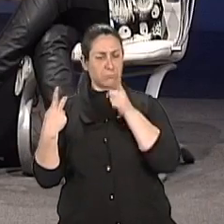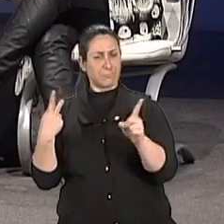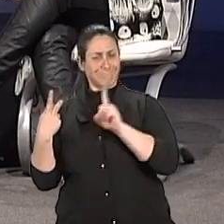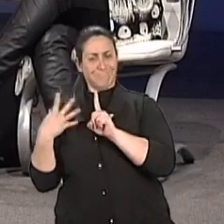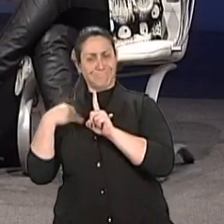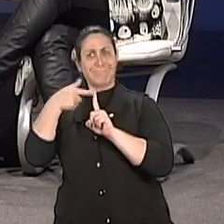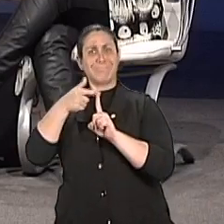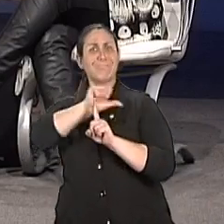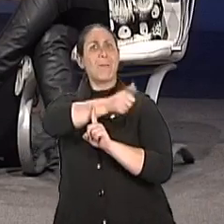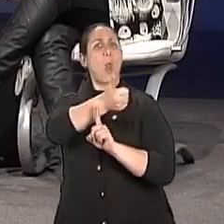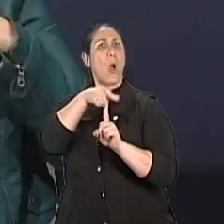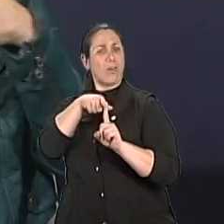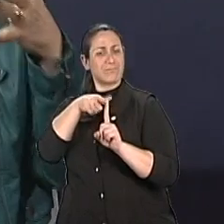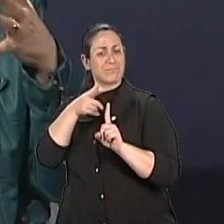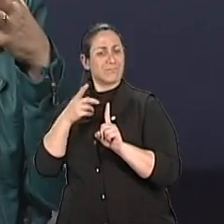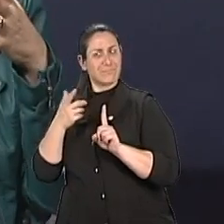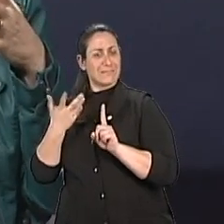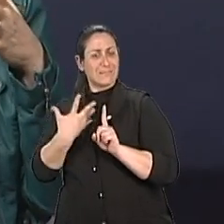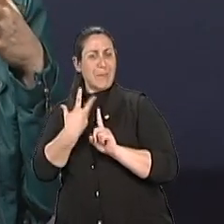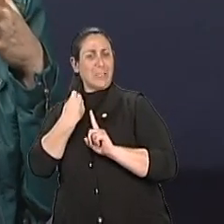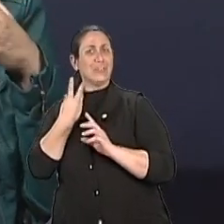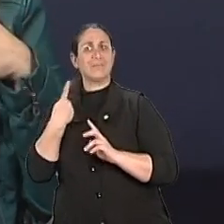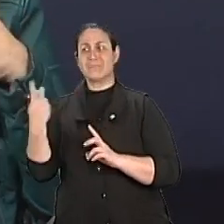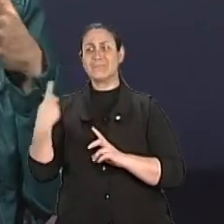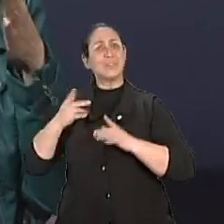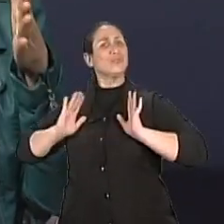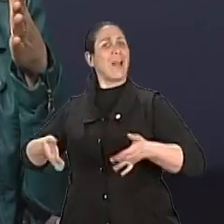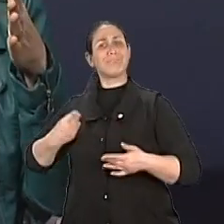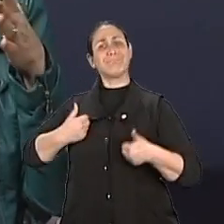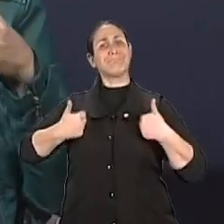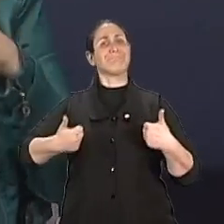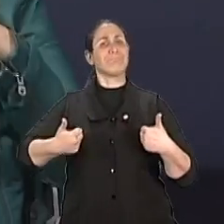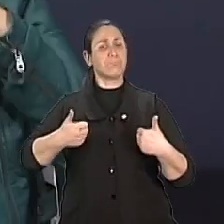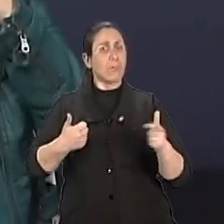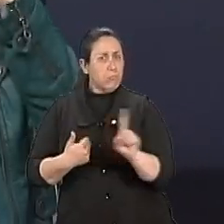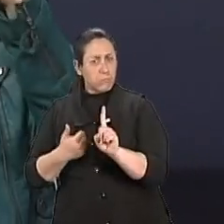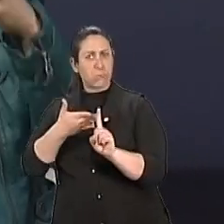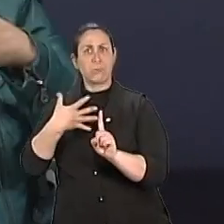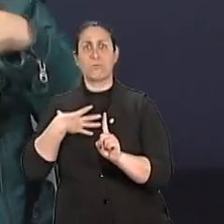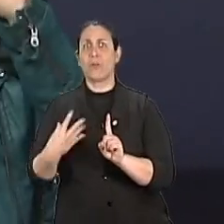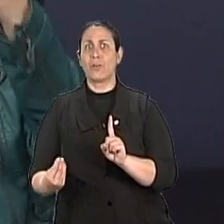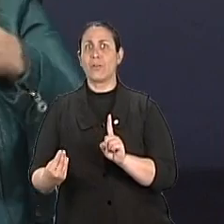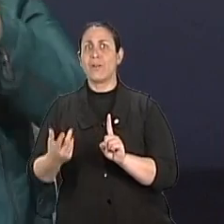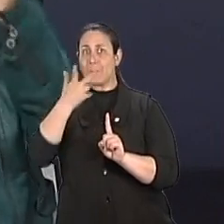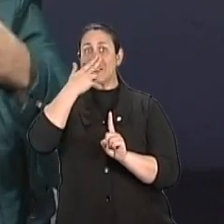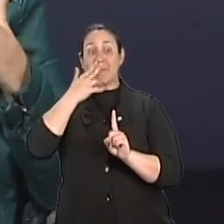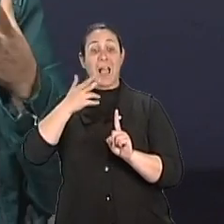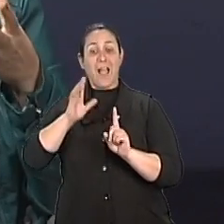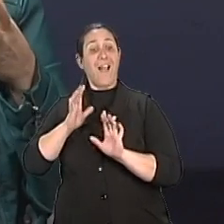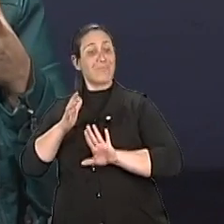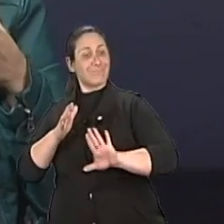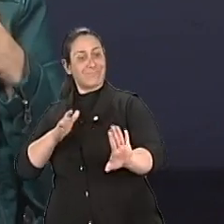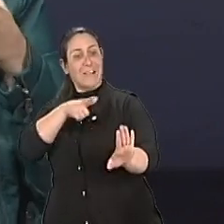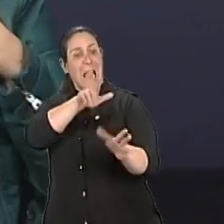sociedade contemporânea passa por um momento muito novo, né? De transição, onde o ciclo vital está também